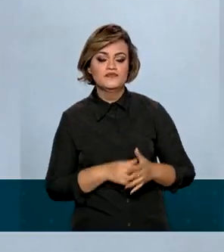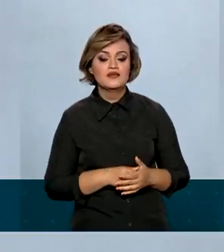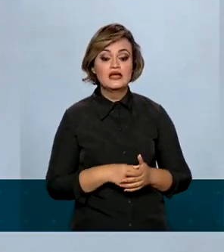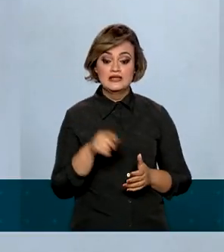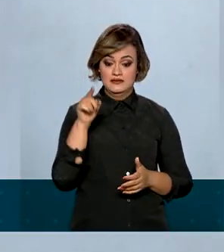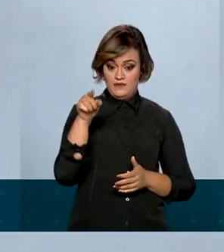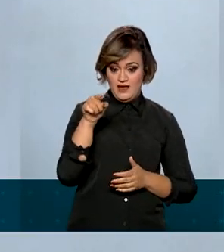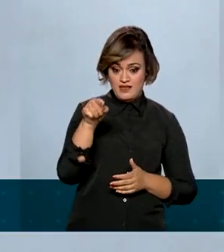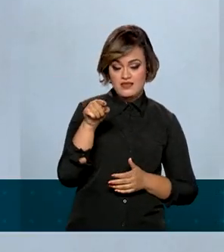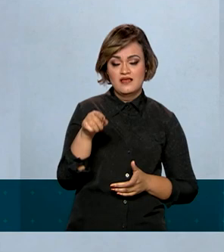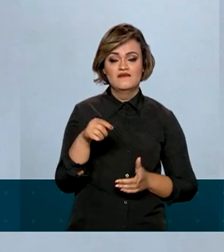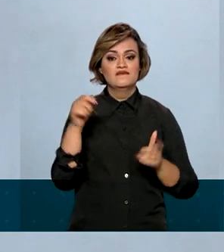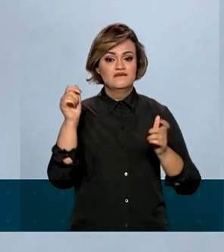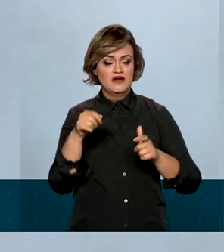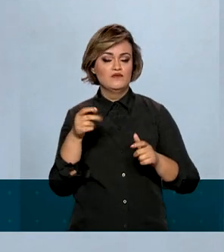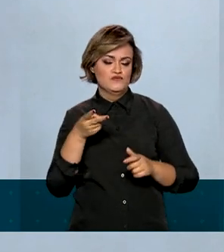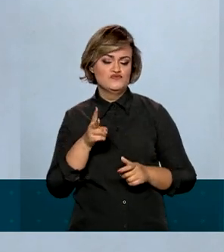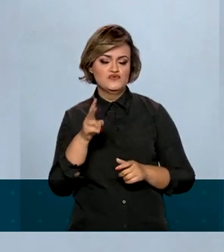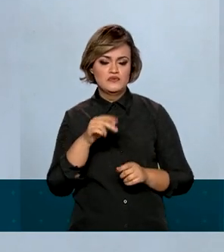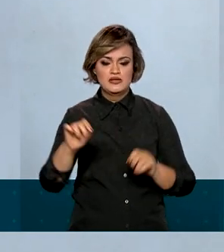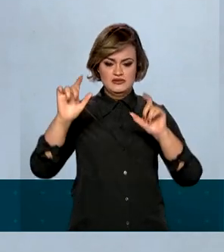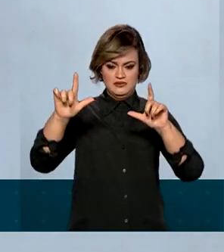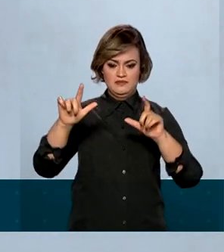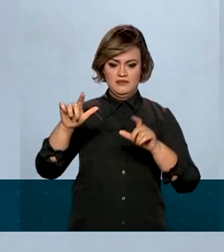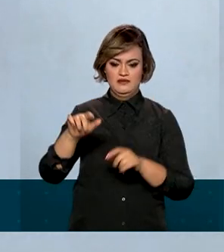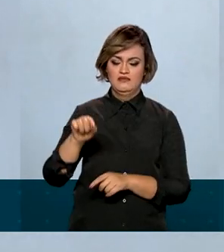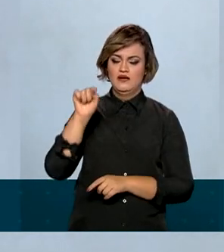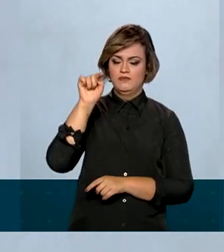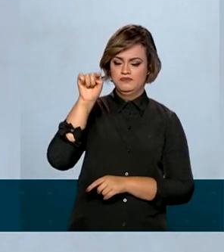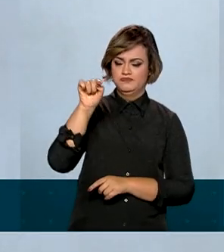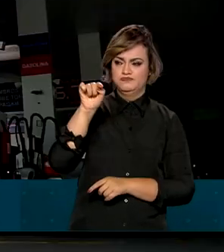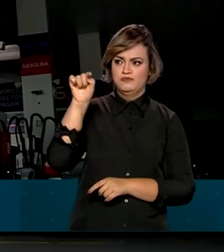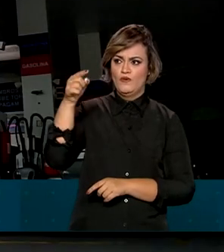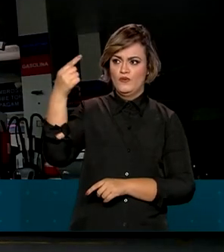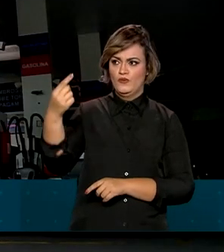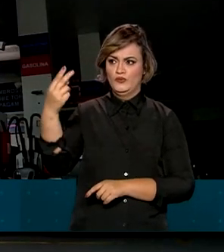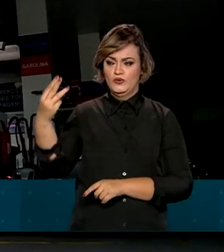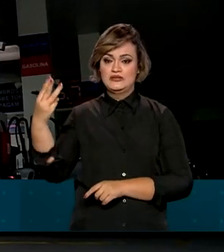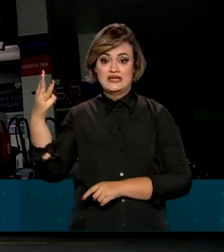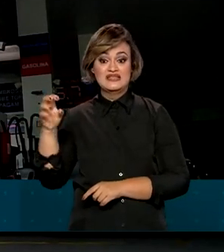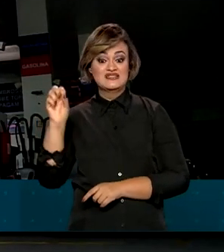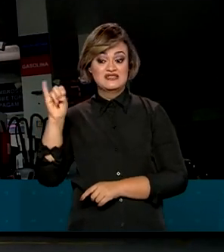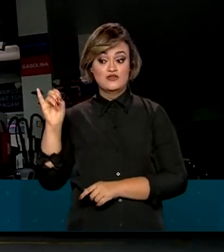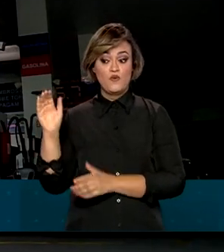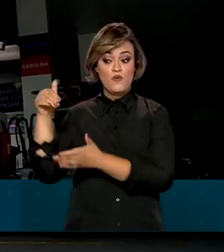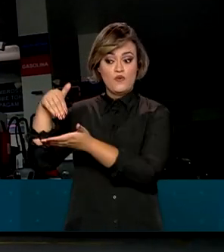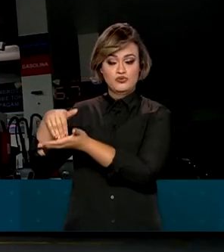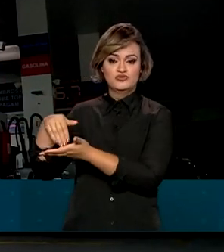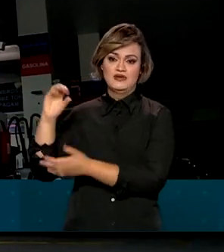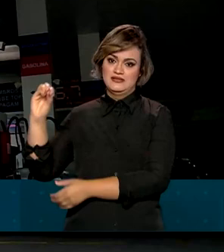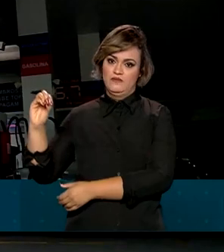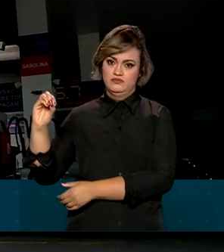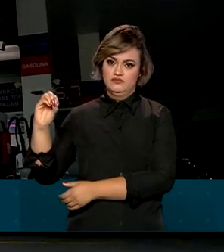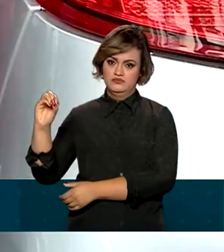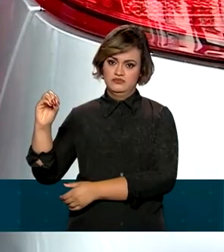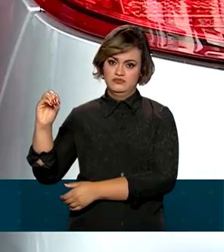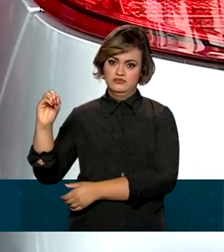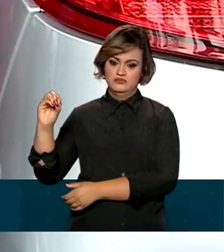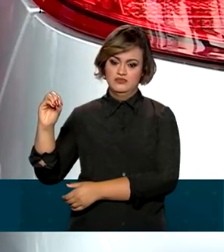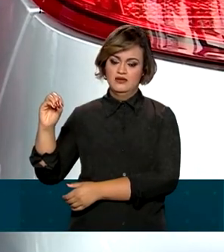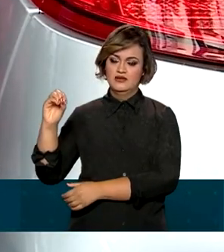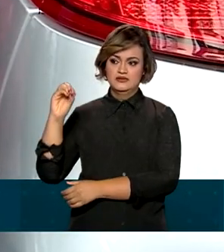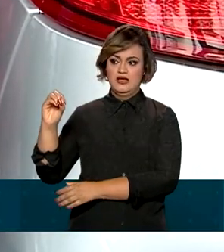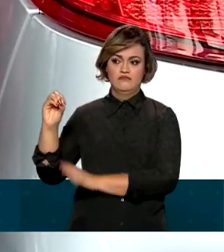combustível vão poder continuar exibindo as três casas decimais, desde que o último seja zero e fique